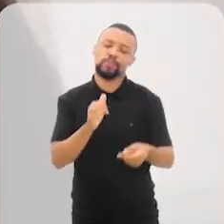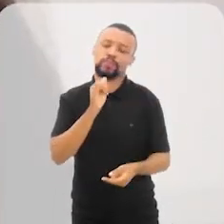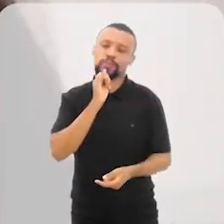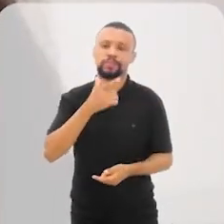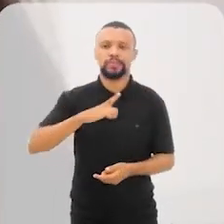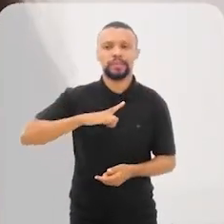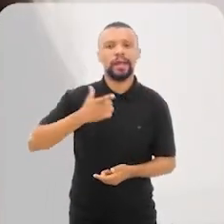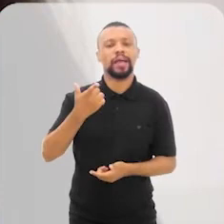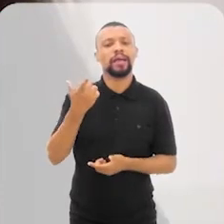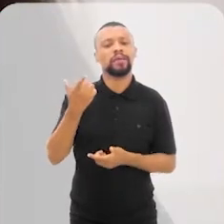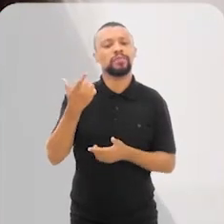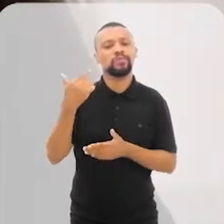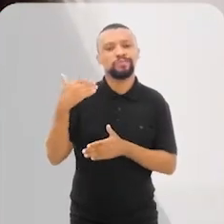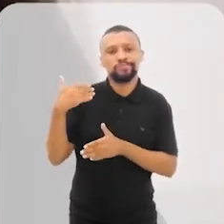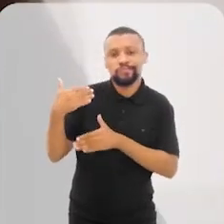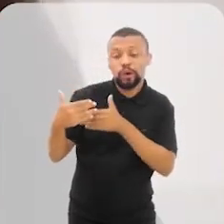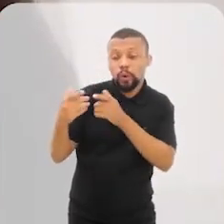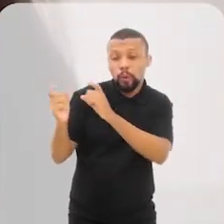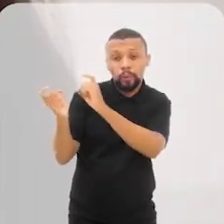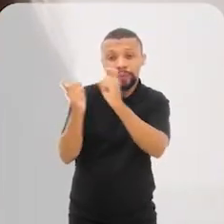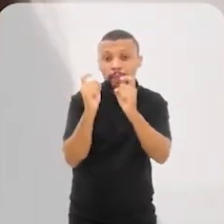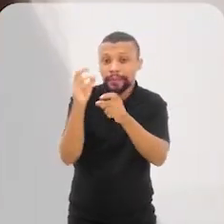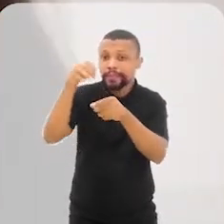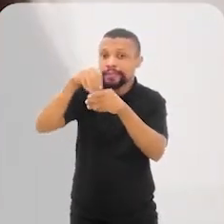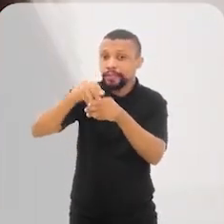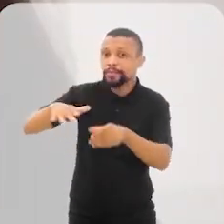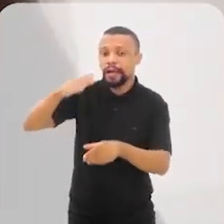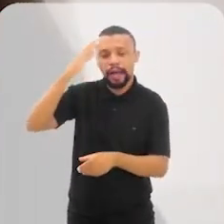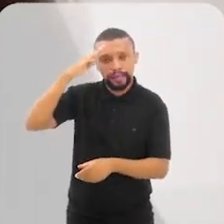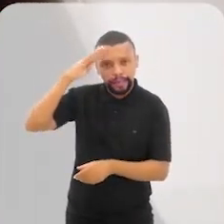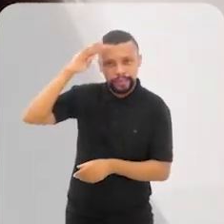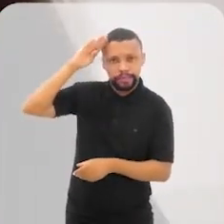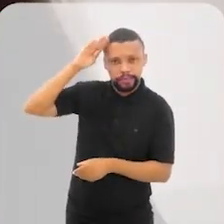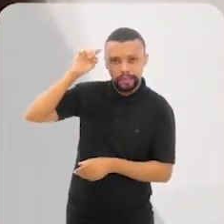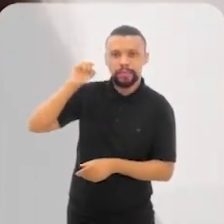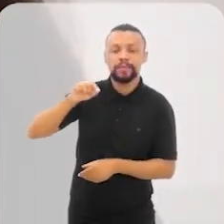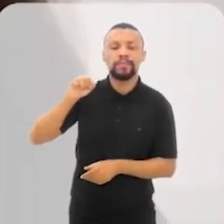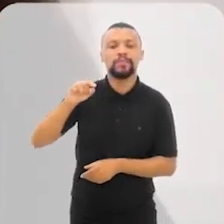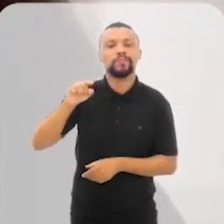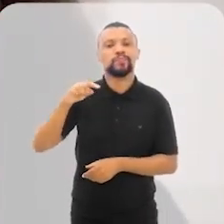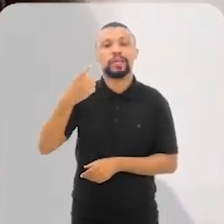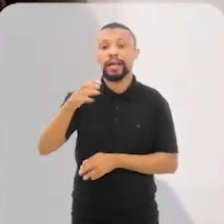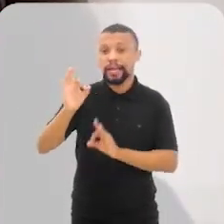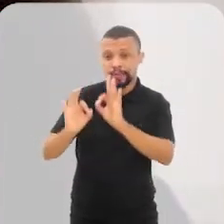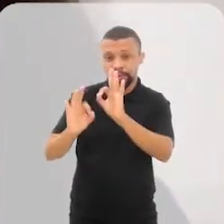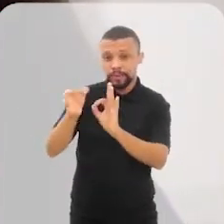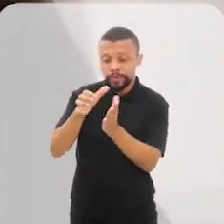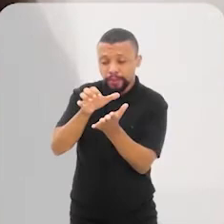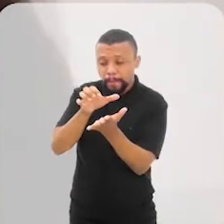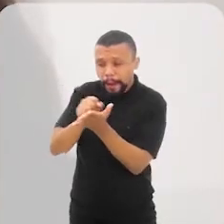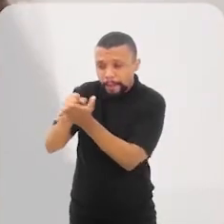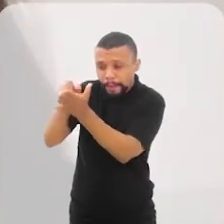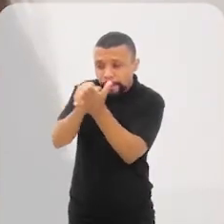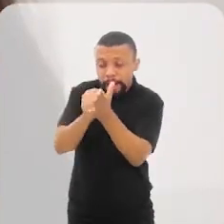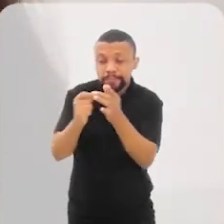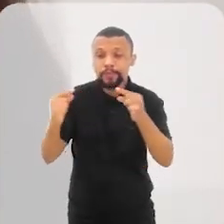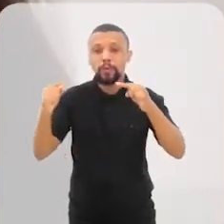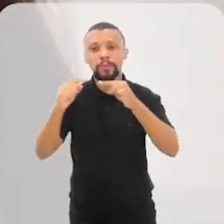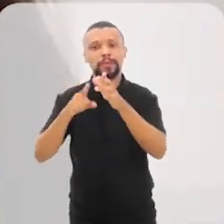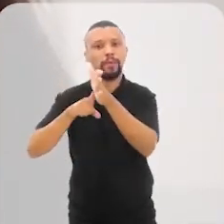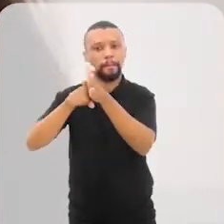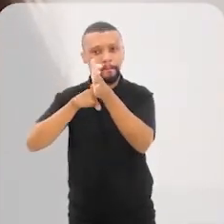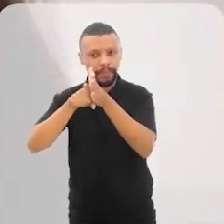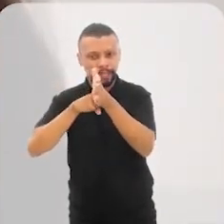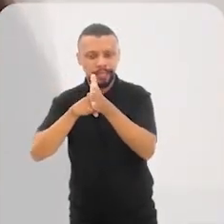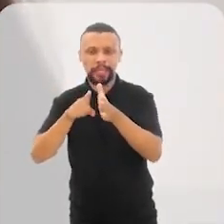um conceito completamente fechado, isso é um debate acadêmico, né, porque parte desse projeto de imunicamento tem a ver também com pesquisa,